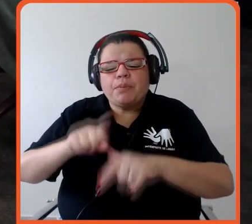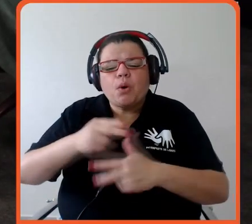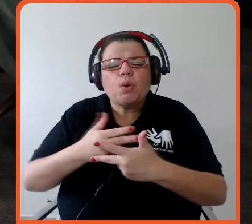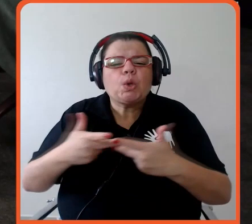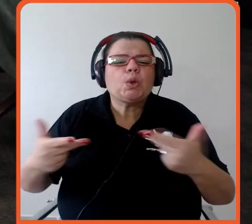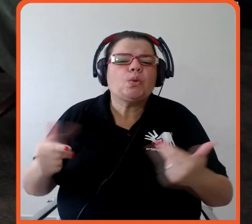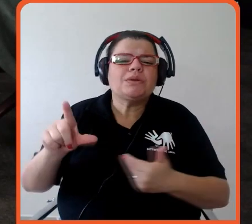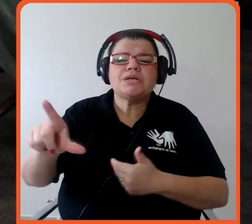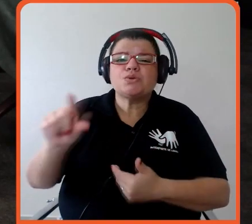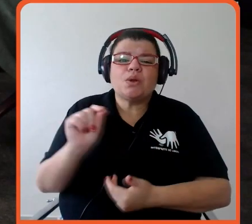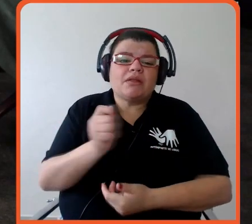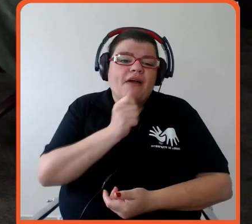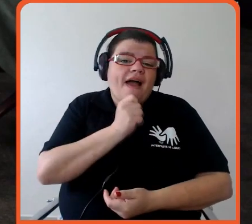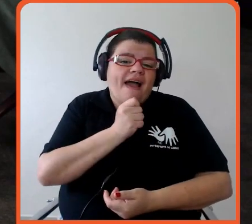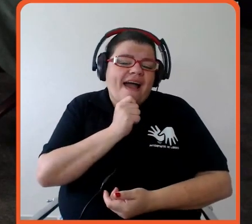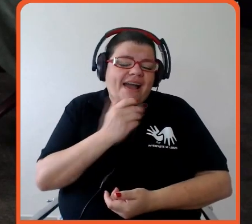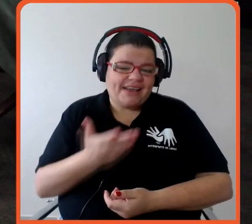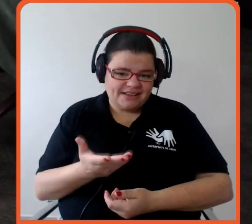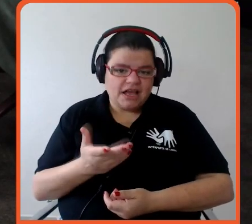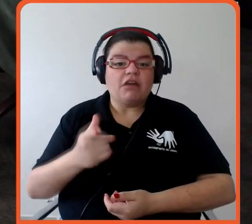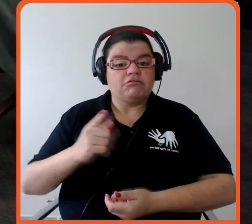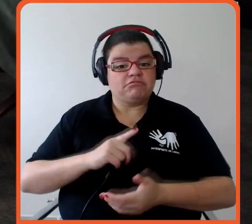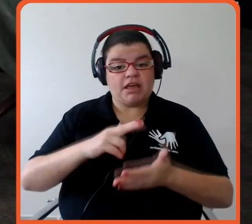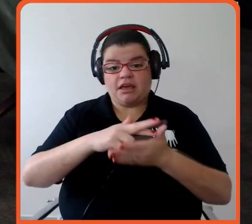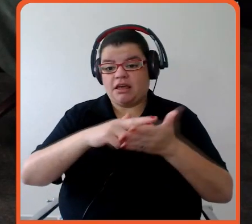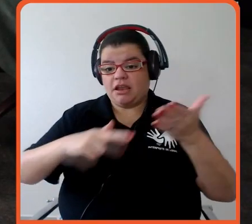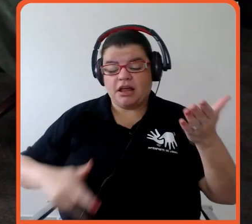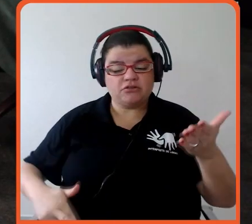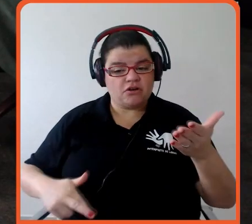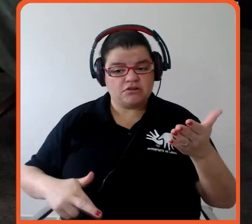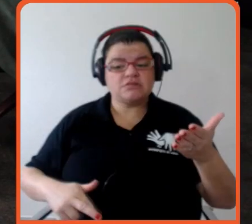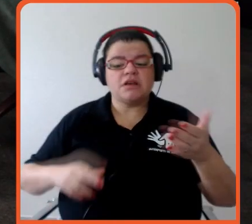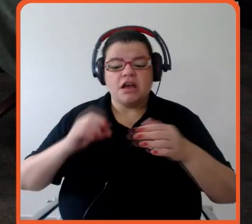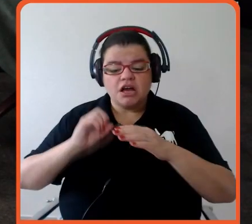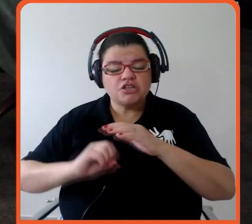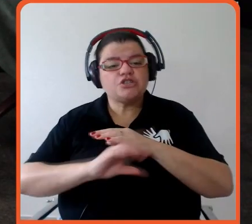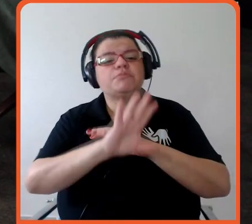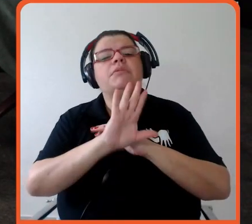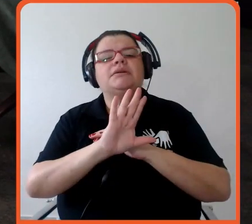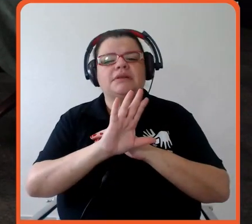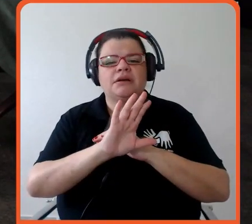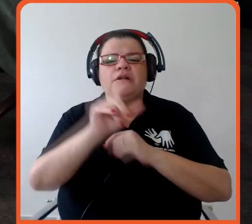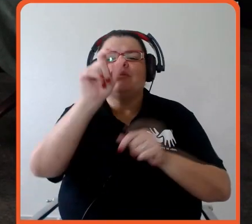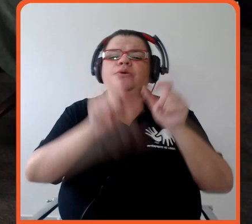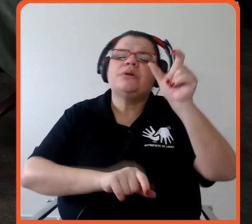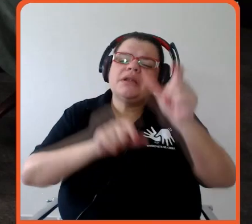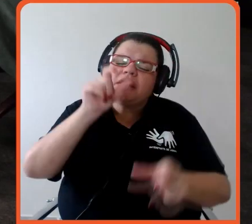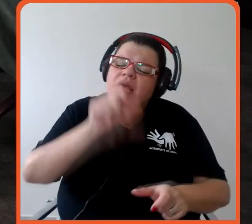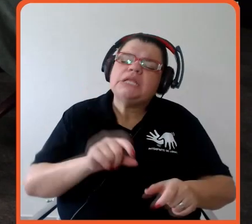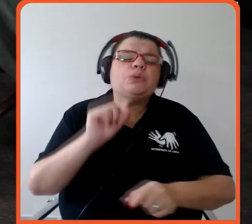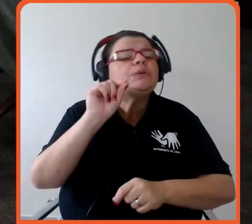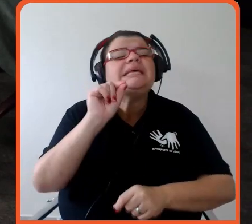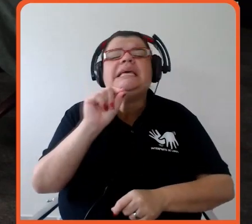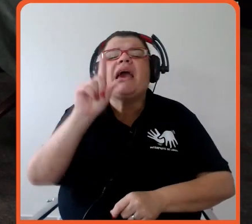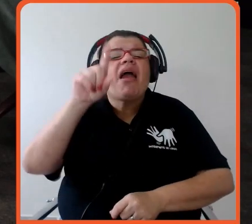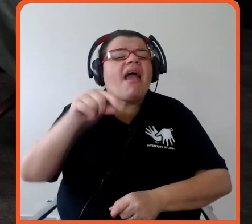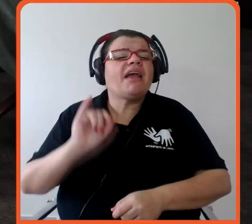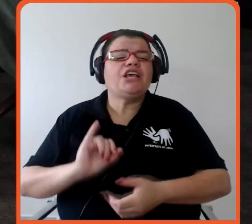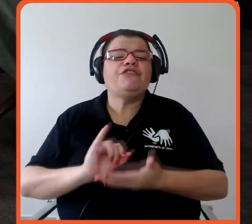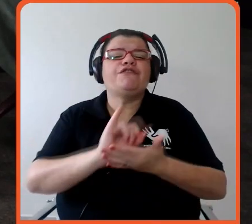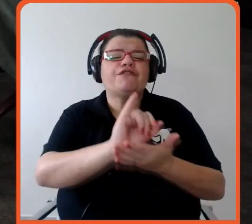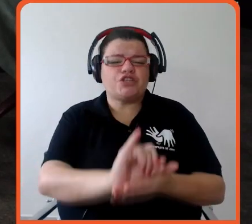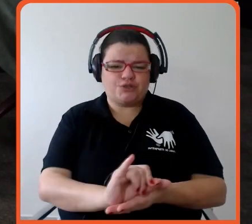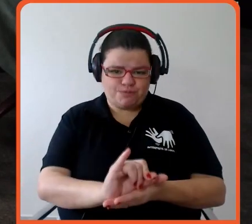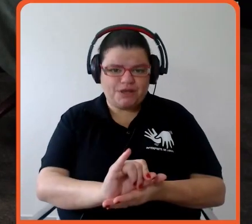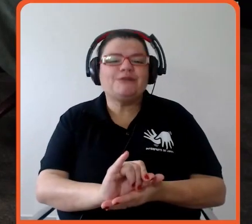isso. Então a gente tem relatórios que a gente manda, né, para os clientes para que eles entendam o é um investimento sustentável. E aí a gente